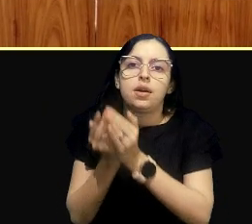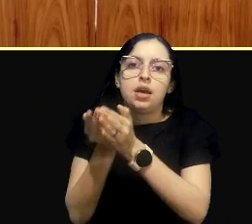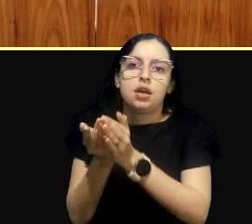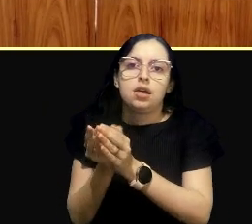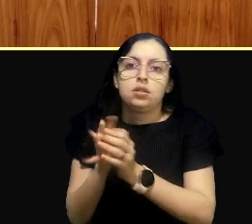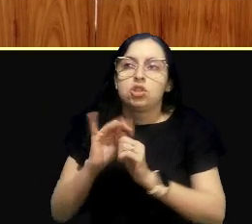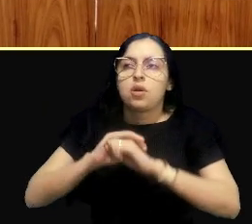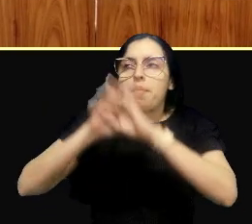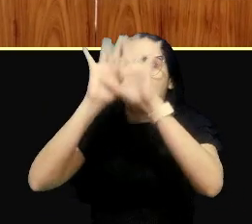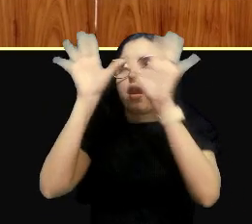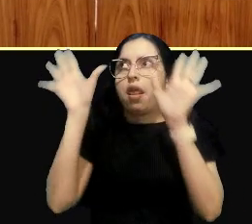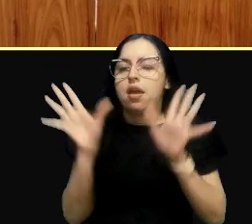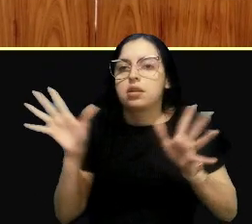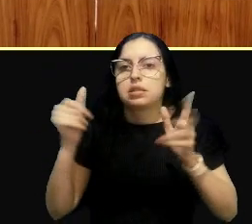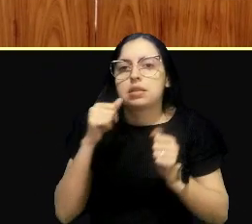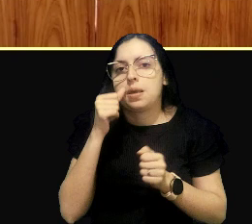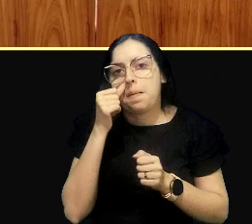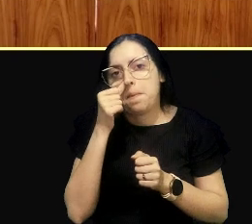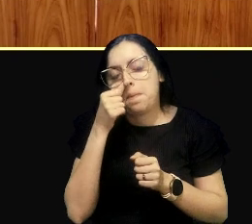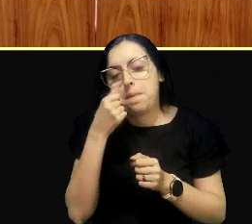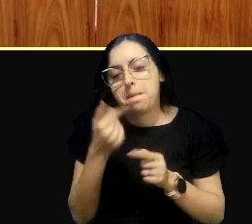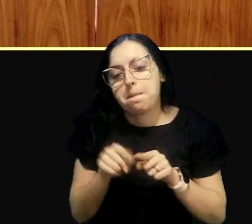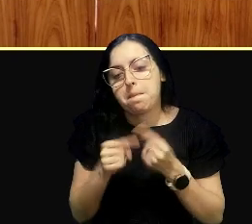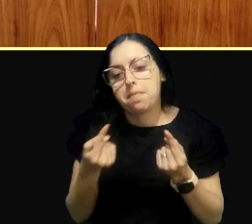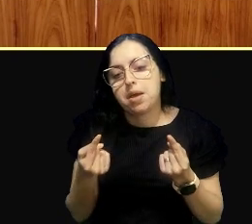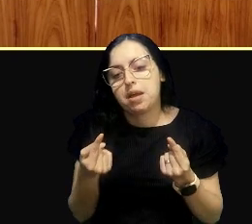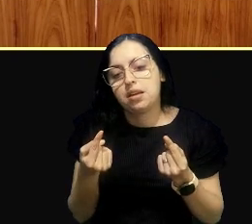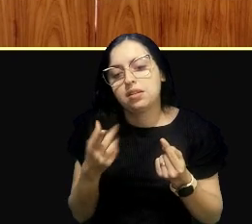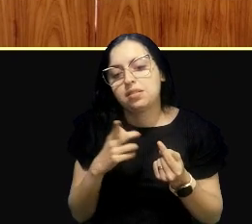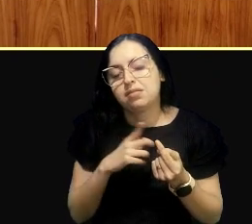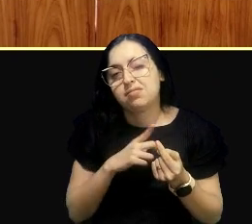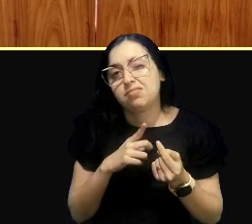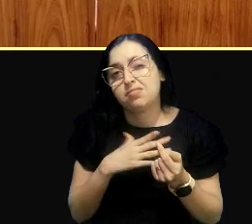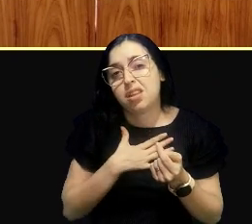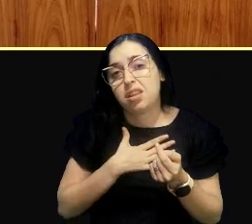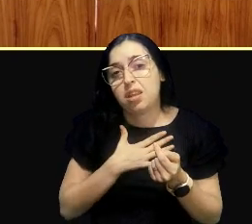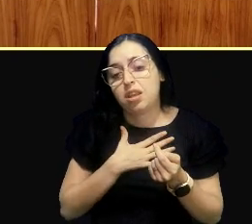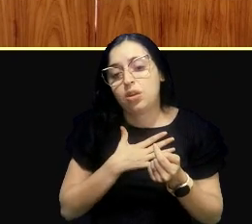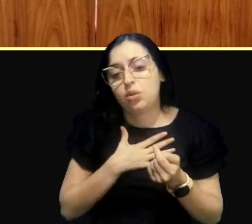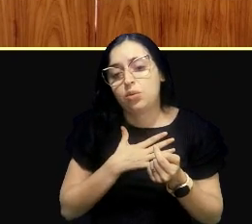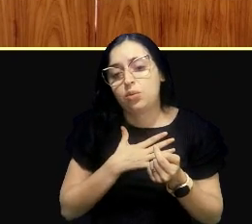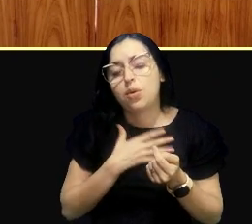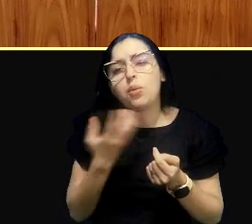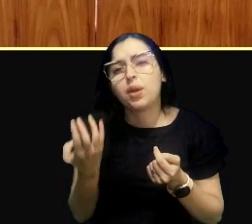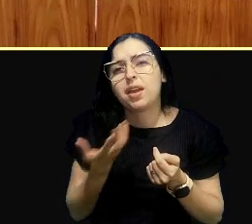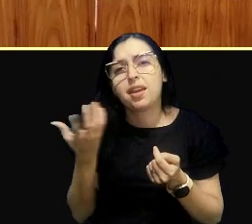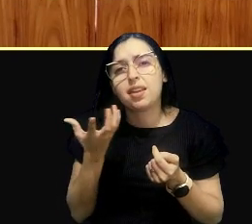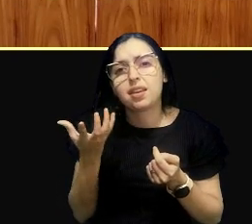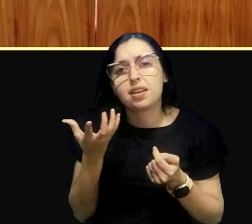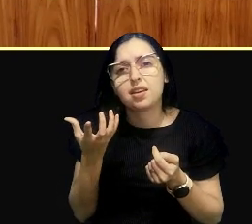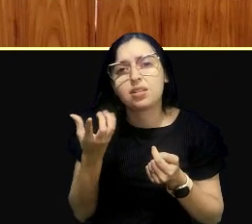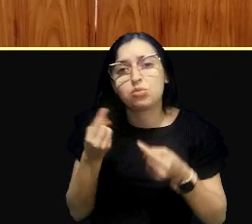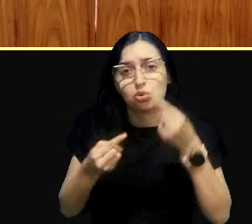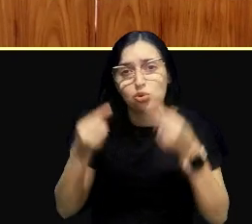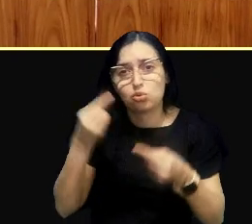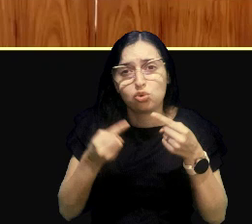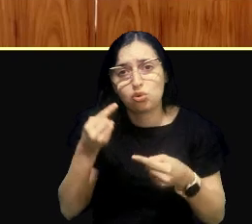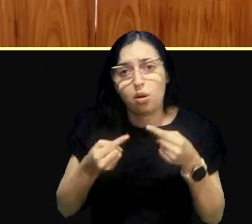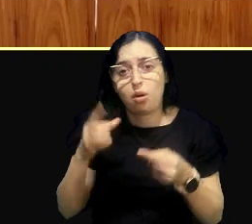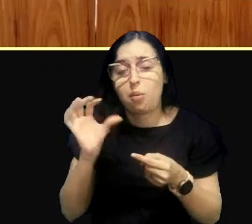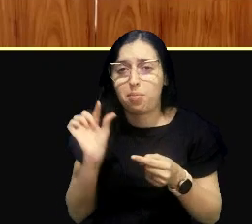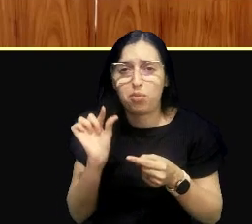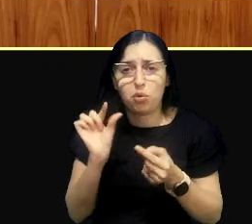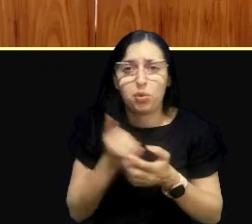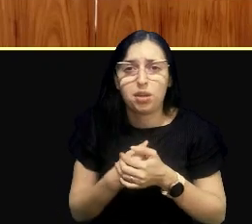paisagem, mas, assim, é, e aí eu estava, é, aí eu queria perguntar, discutir um pouco isso com